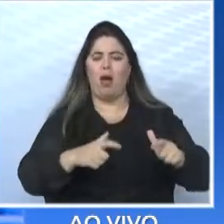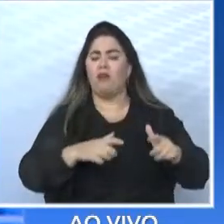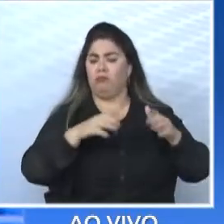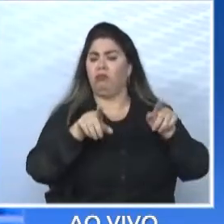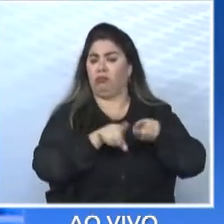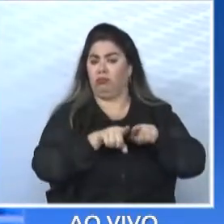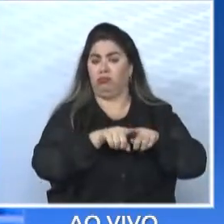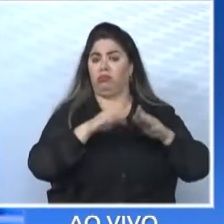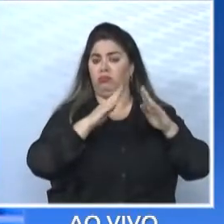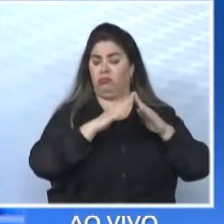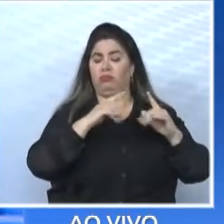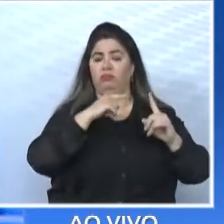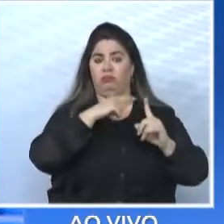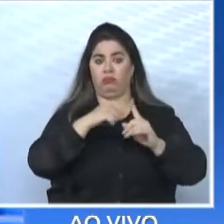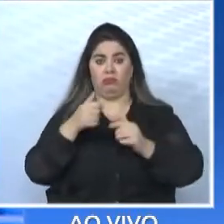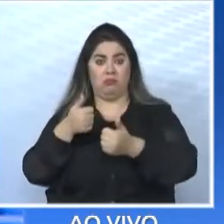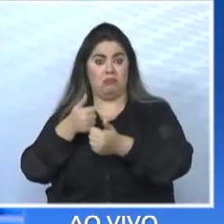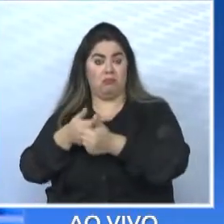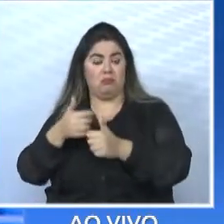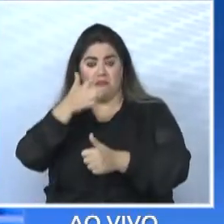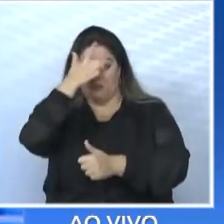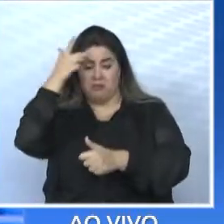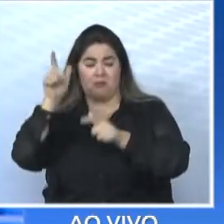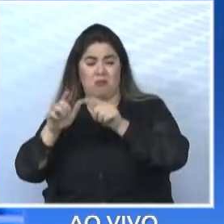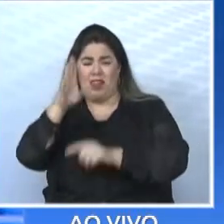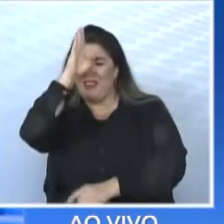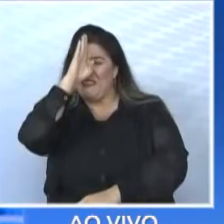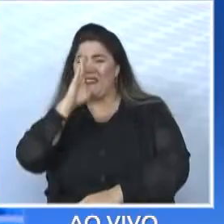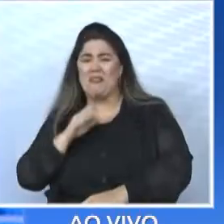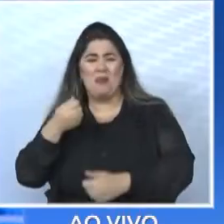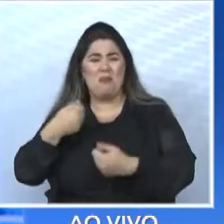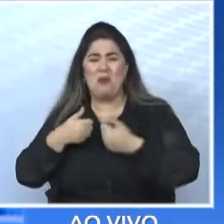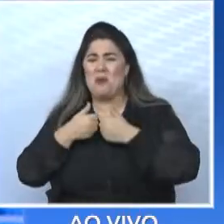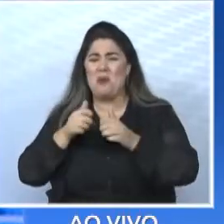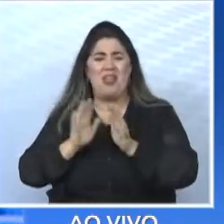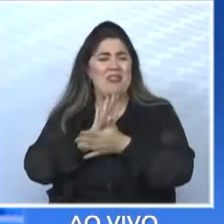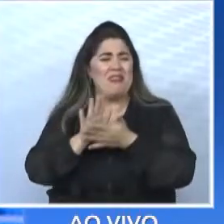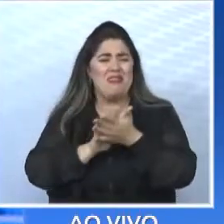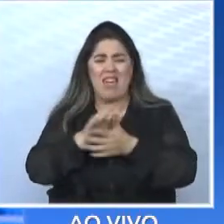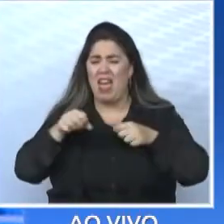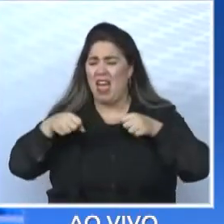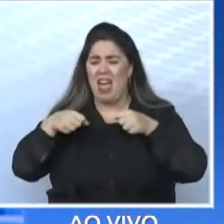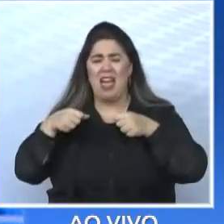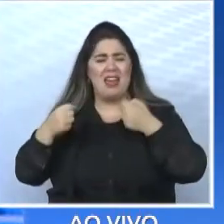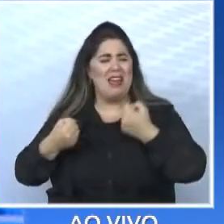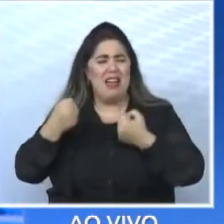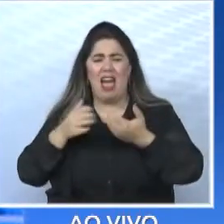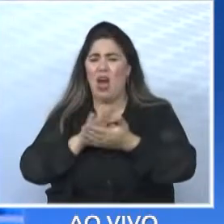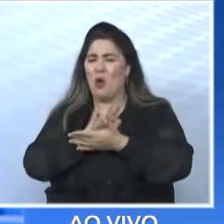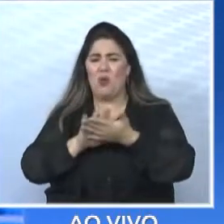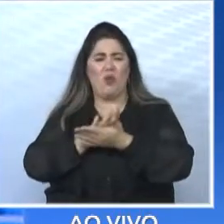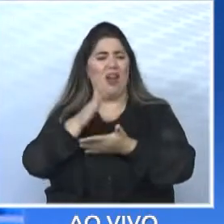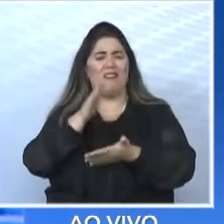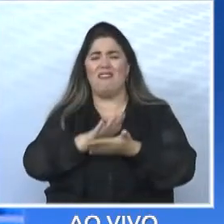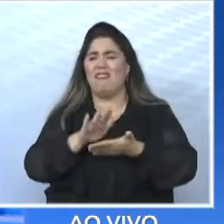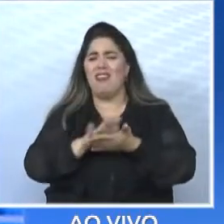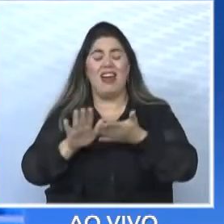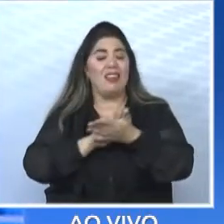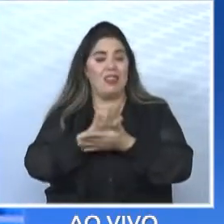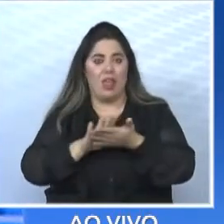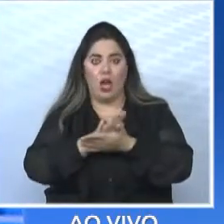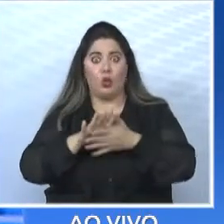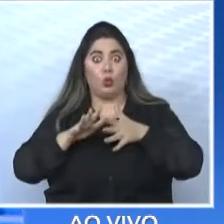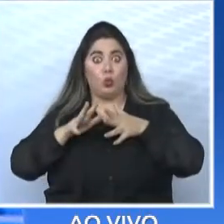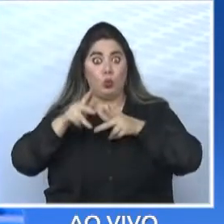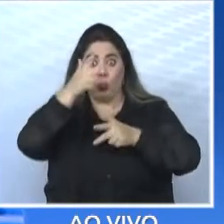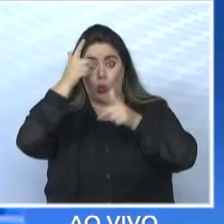das pessoas, gratuito. Ela não precisava pegar ônibus, não precisava pegar carro, não precisava gastar dinheiro para ir no treinamento. Com isso, todo mundo começou a ter emprego.